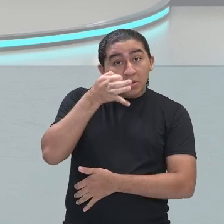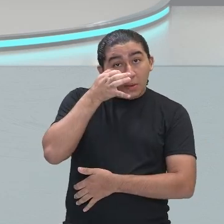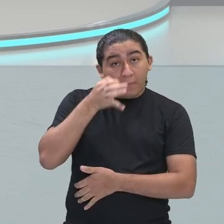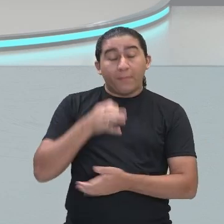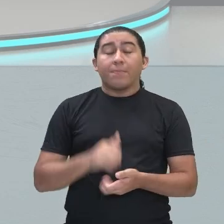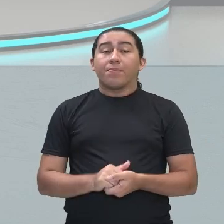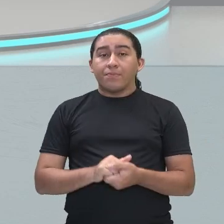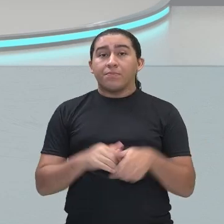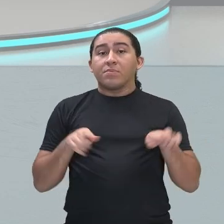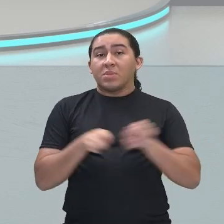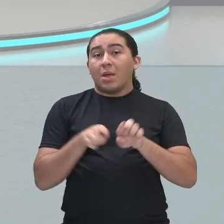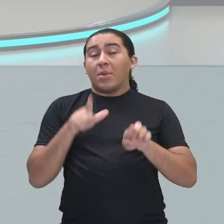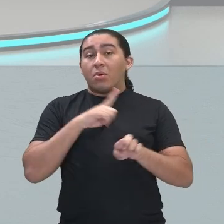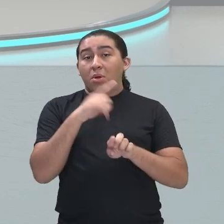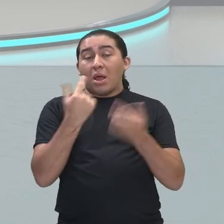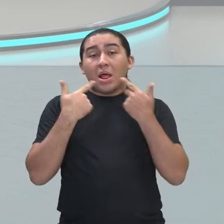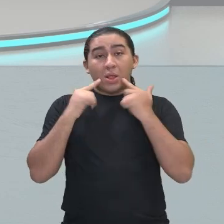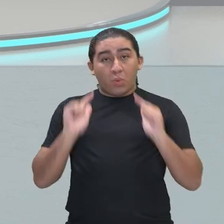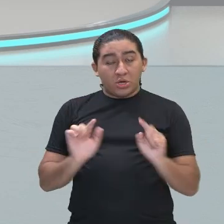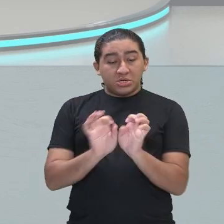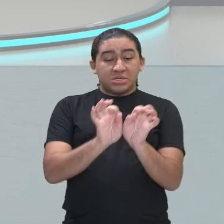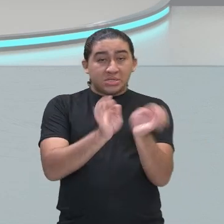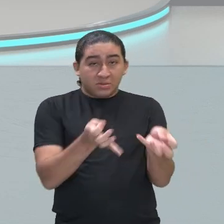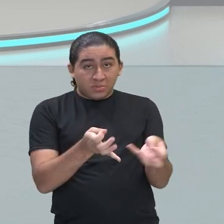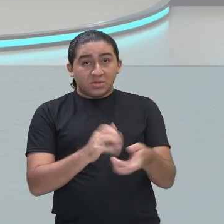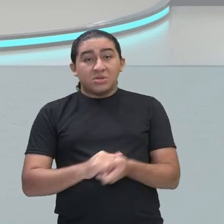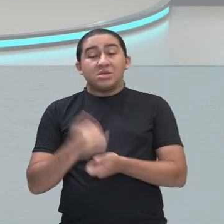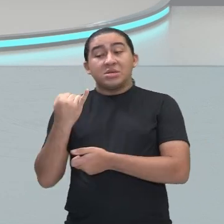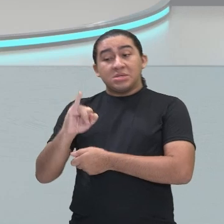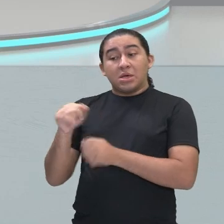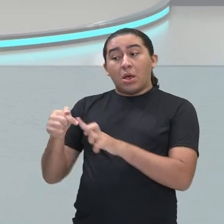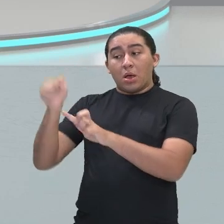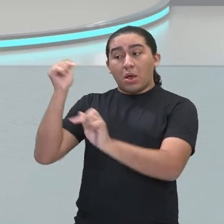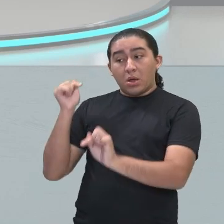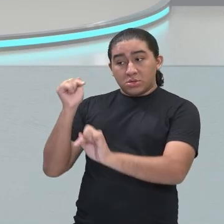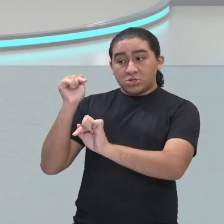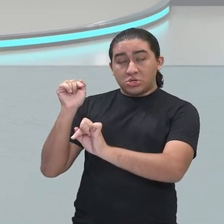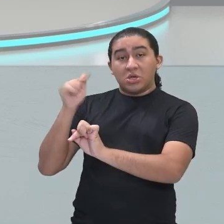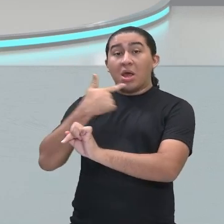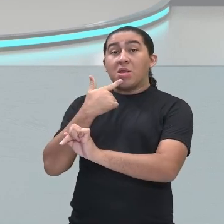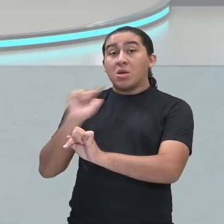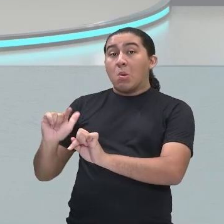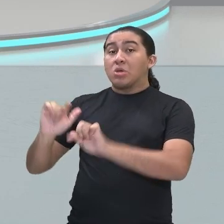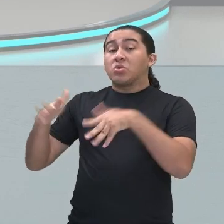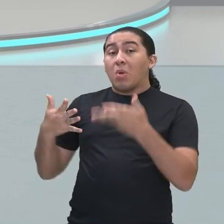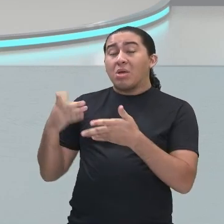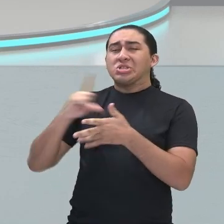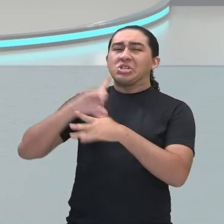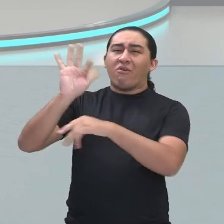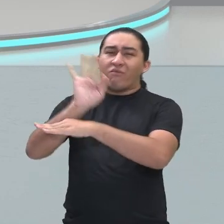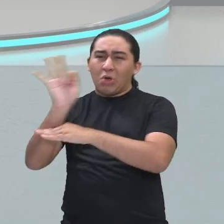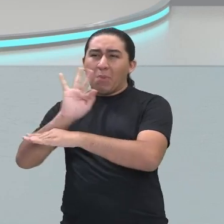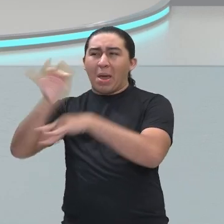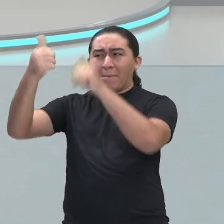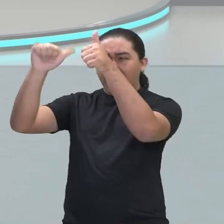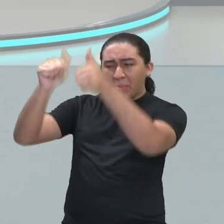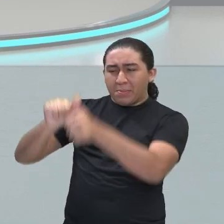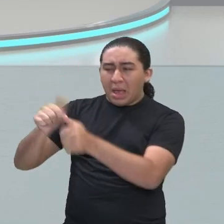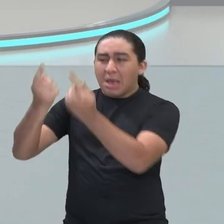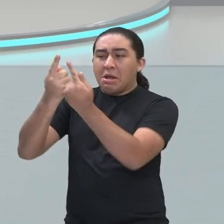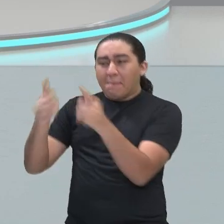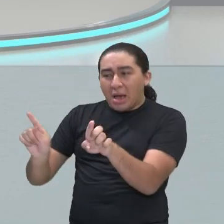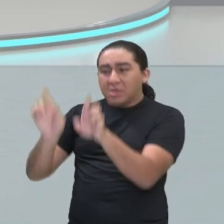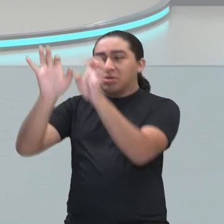linguagem simples. Se lá no barroco e lá no classicismo a linguagem era rebuscada, preocupação com